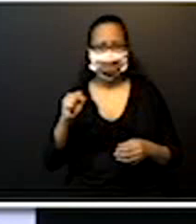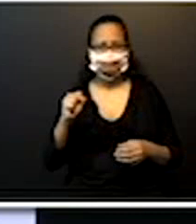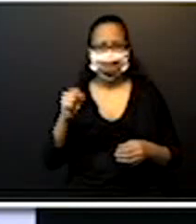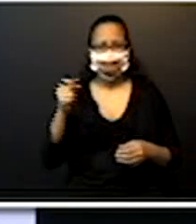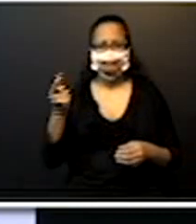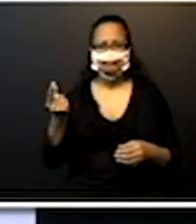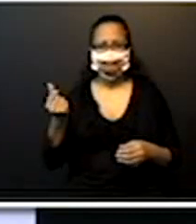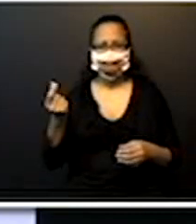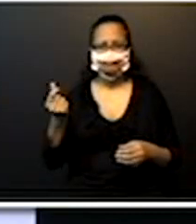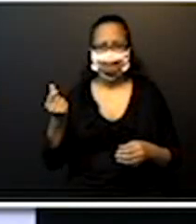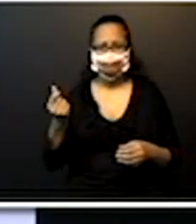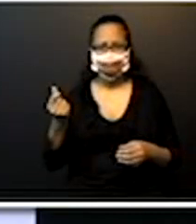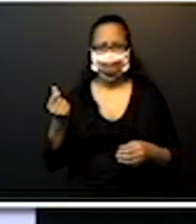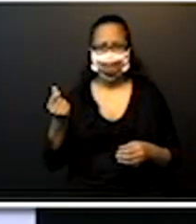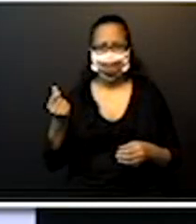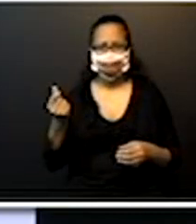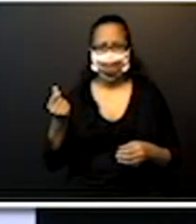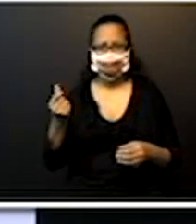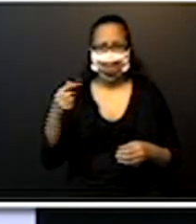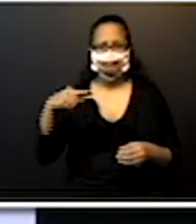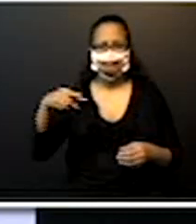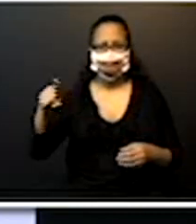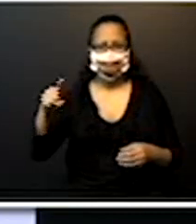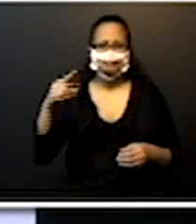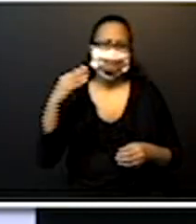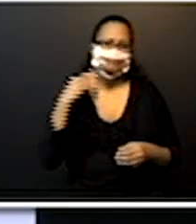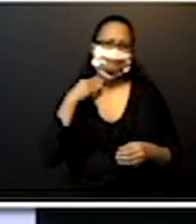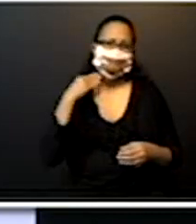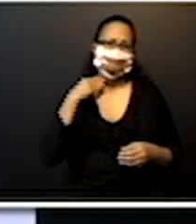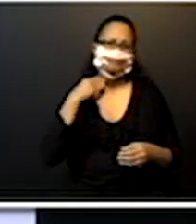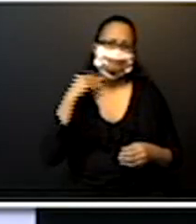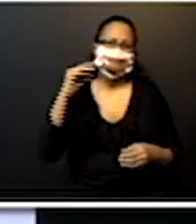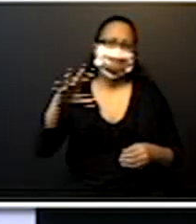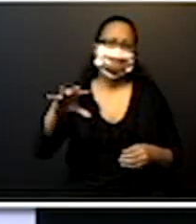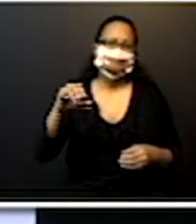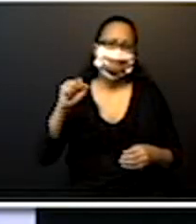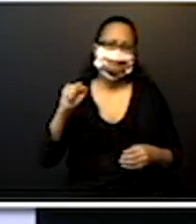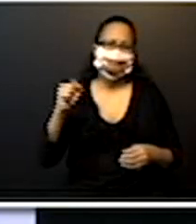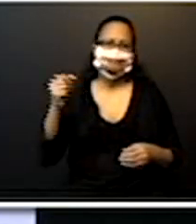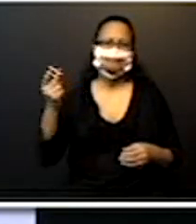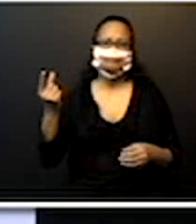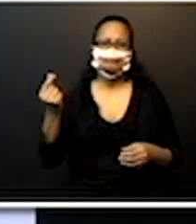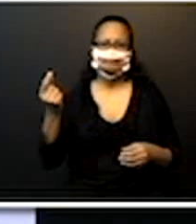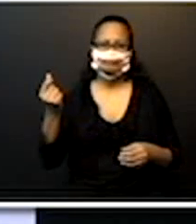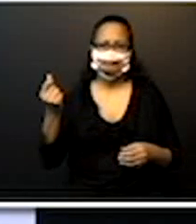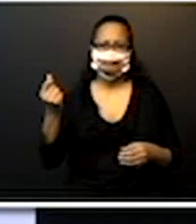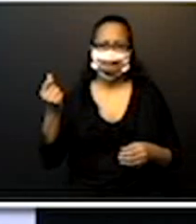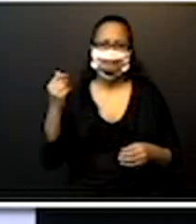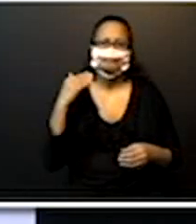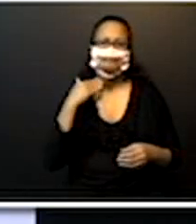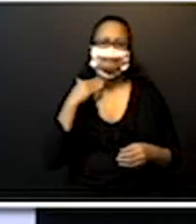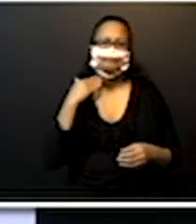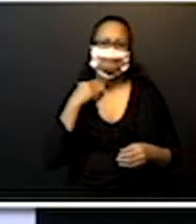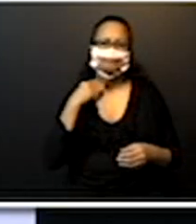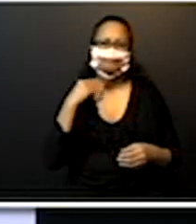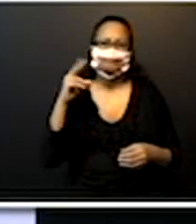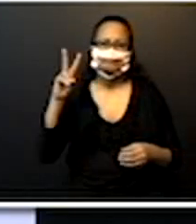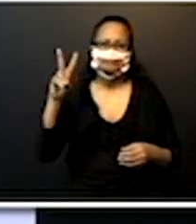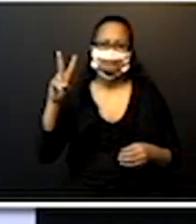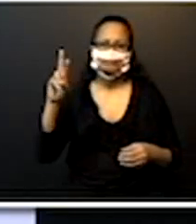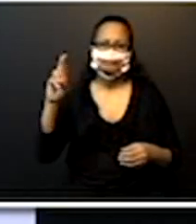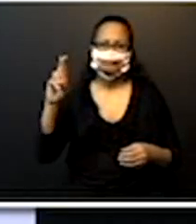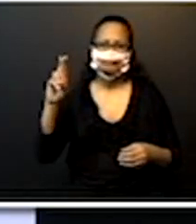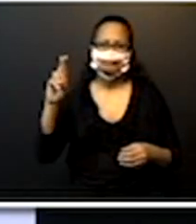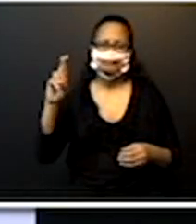Eu vou lá no banco e tiro o dinheiro do banco, isso eu estou sacando, estou tirando. Ela fez um saque de 280 reais